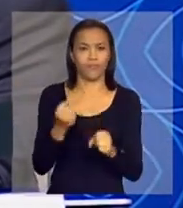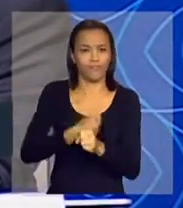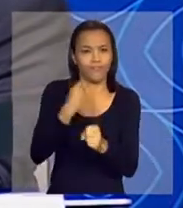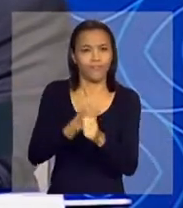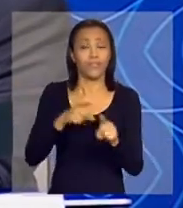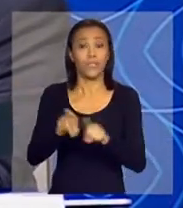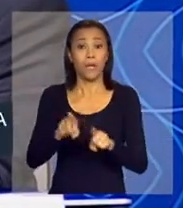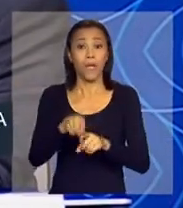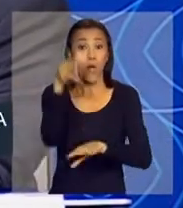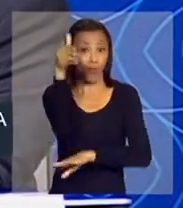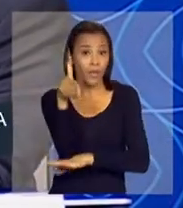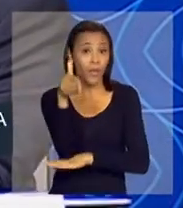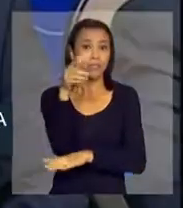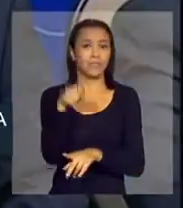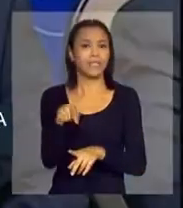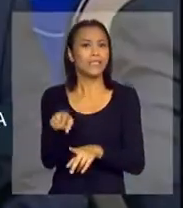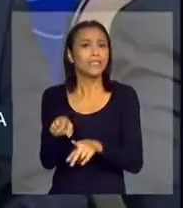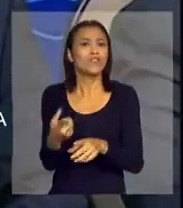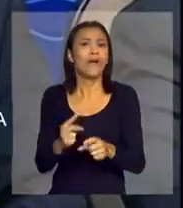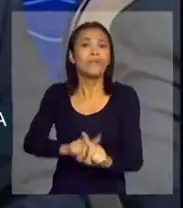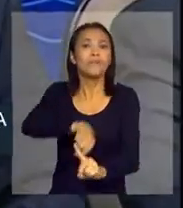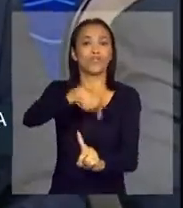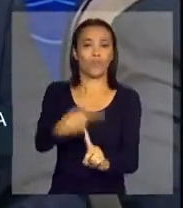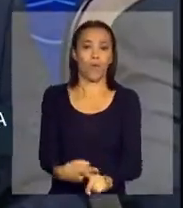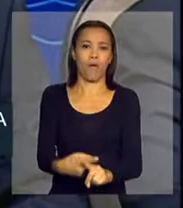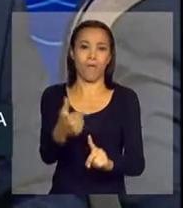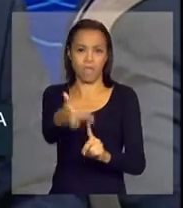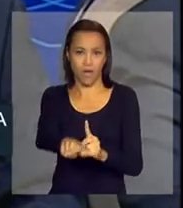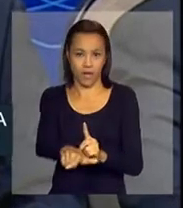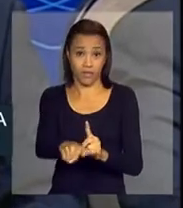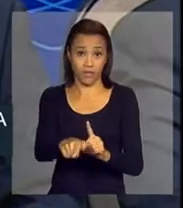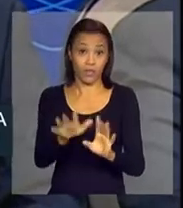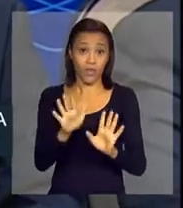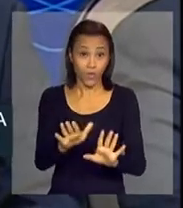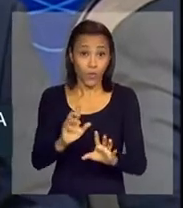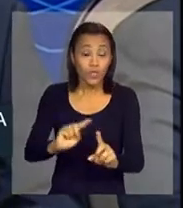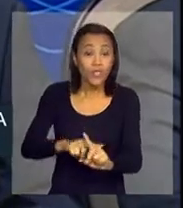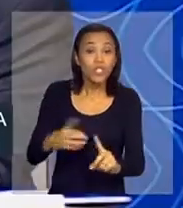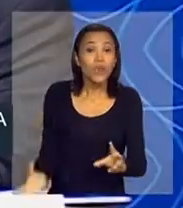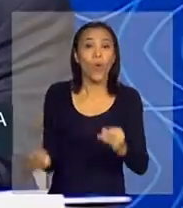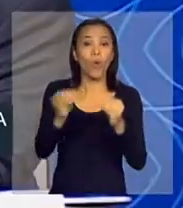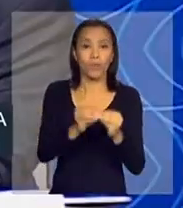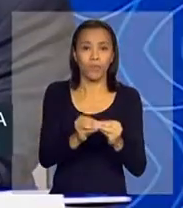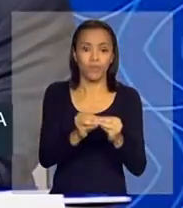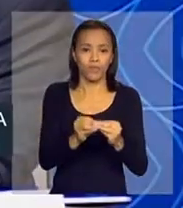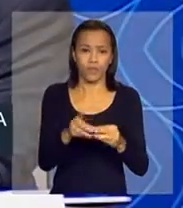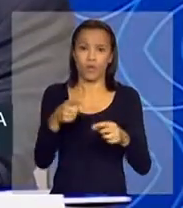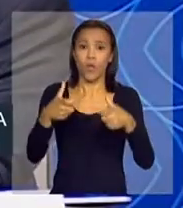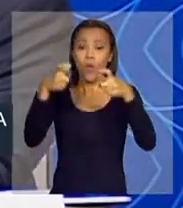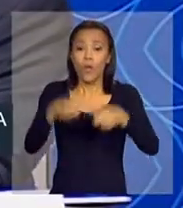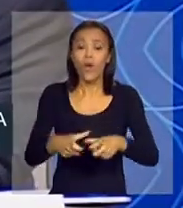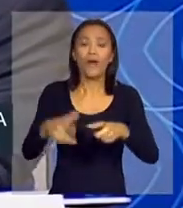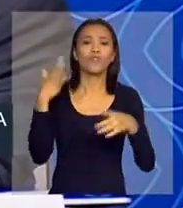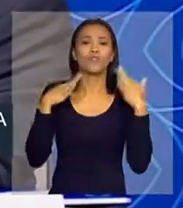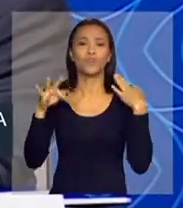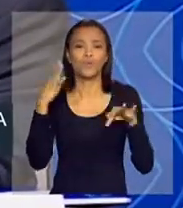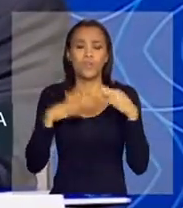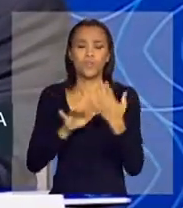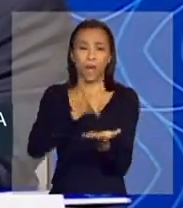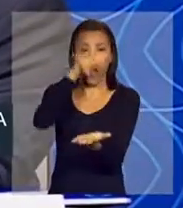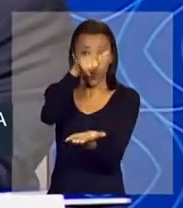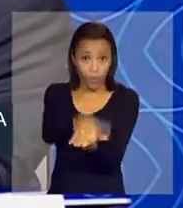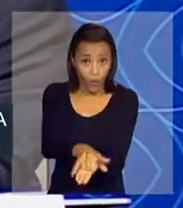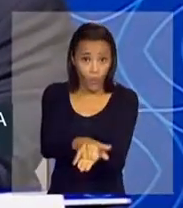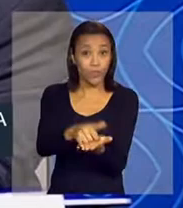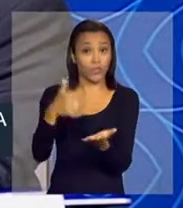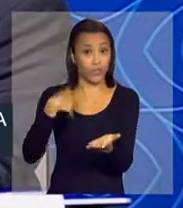estar. E isso complementa, e eu não estou falando ainda de legado, estou falando de complementação, pontos de turismo, aeroportos, que nós estamos